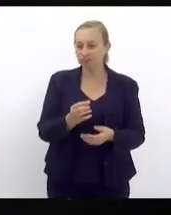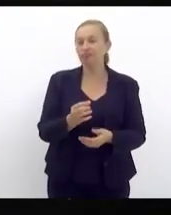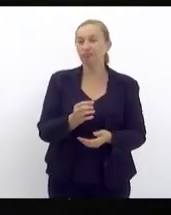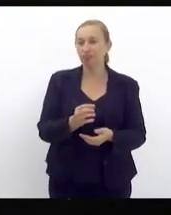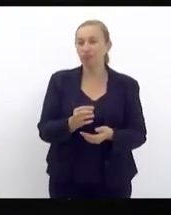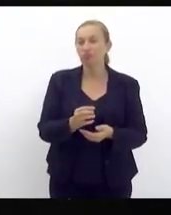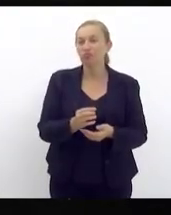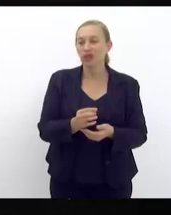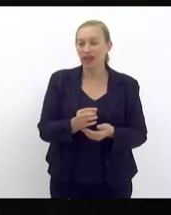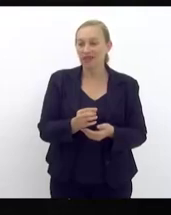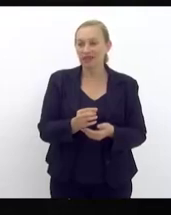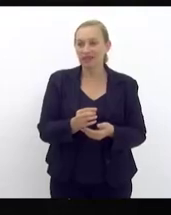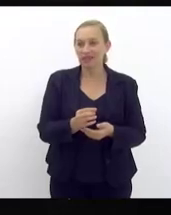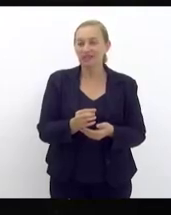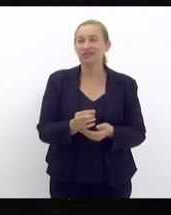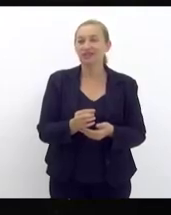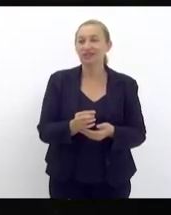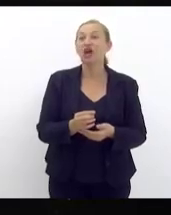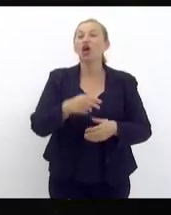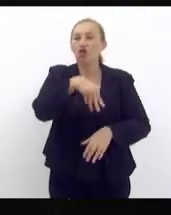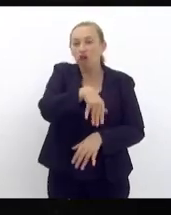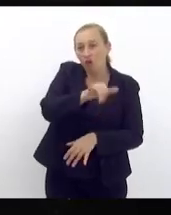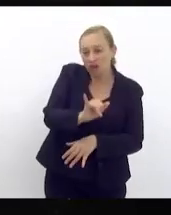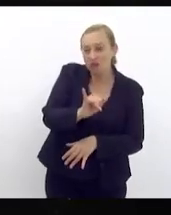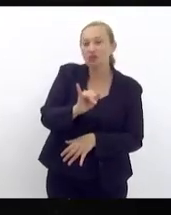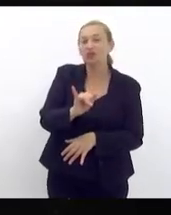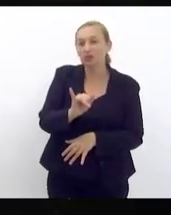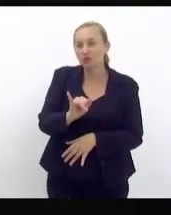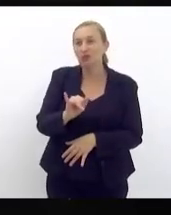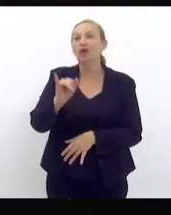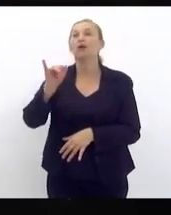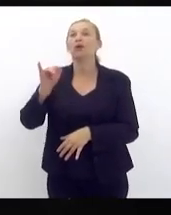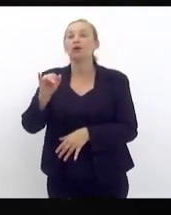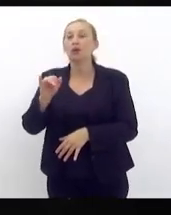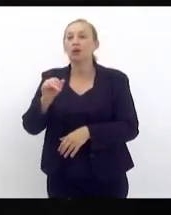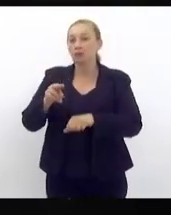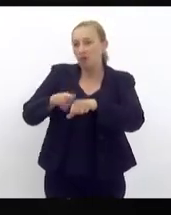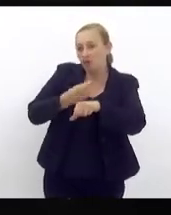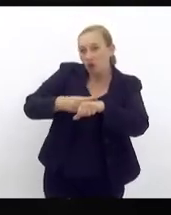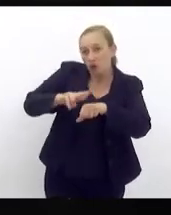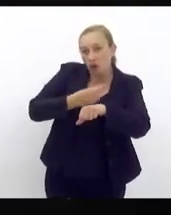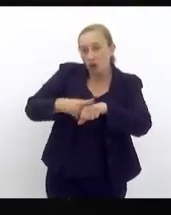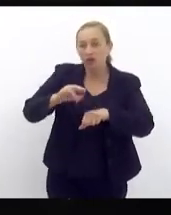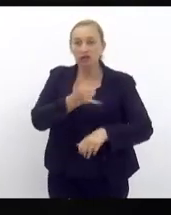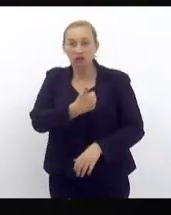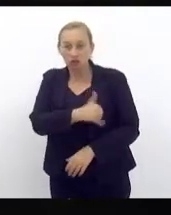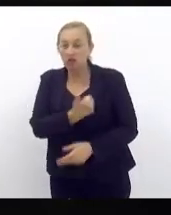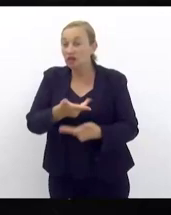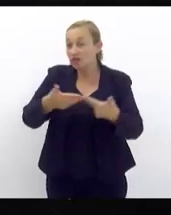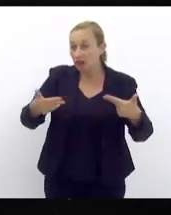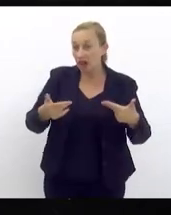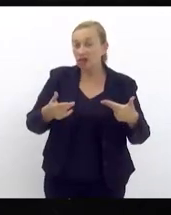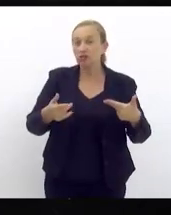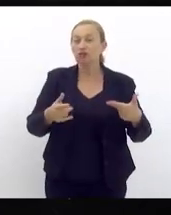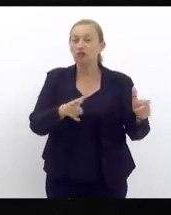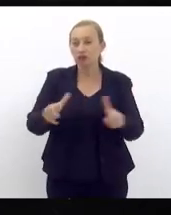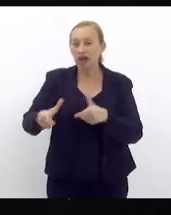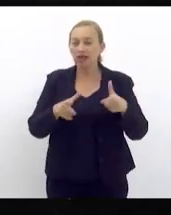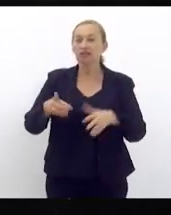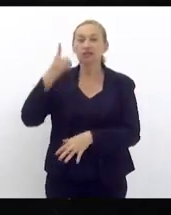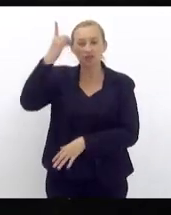que ela pega Nova Iguaçu Belfor Roxo São João de Miriti que era do Léo Vieira e diversos deputados aqui da casa